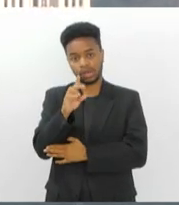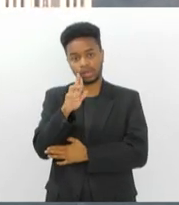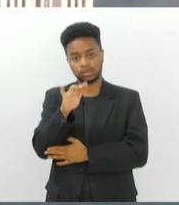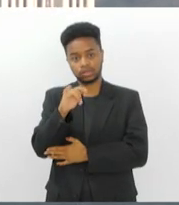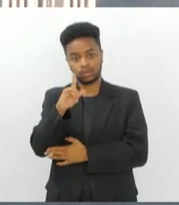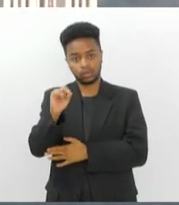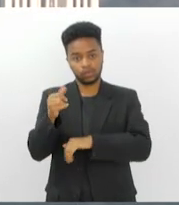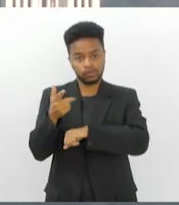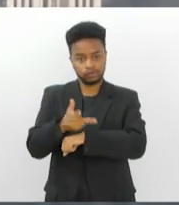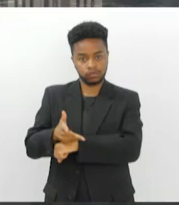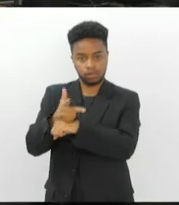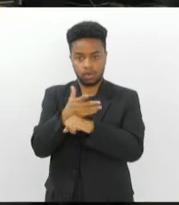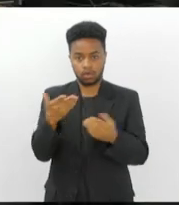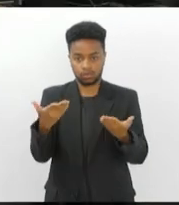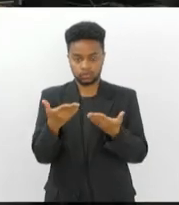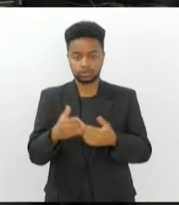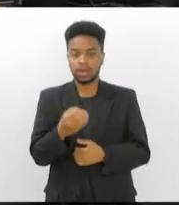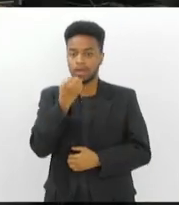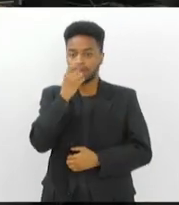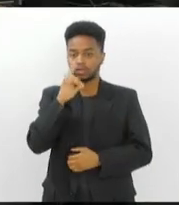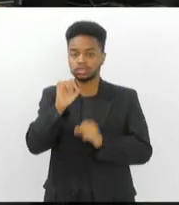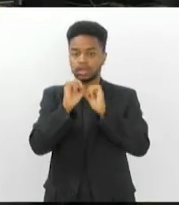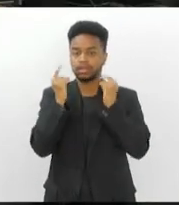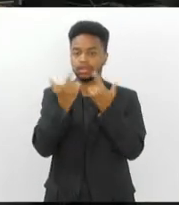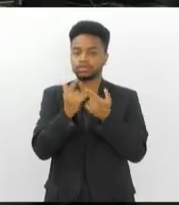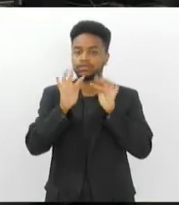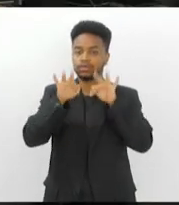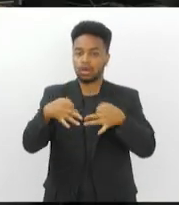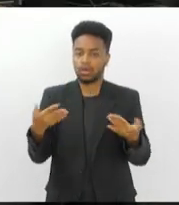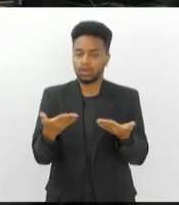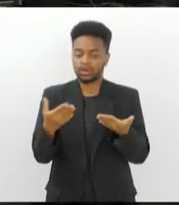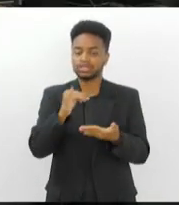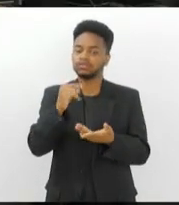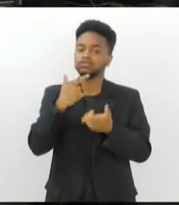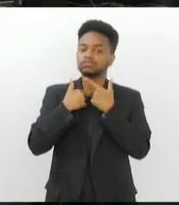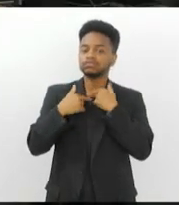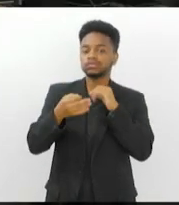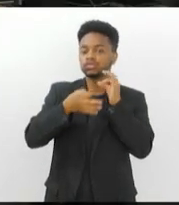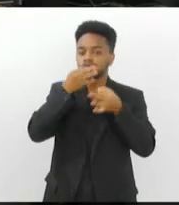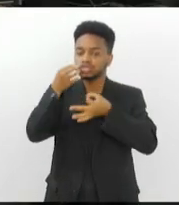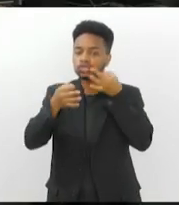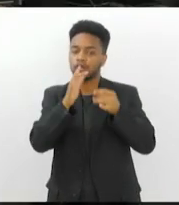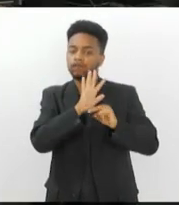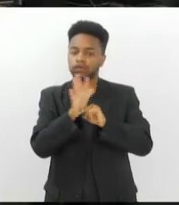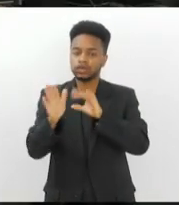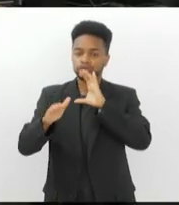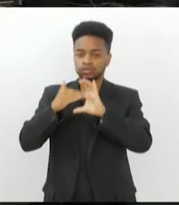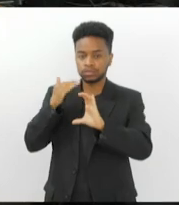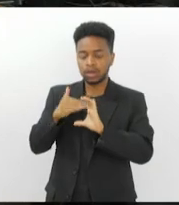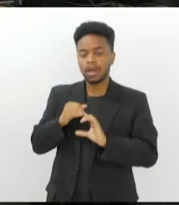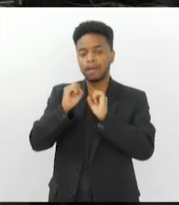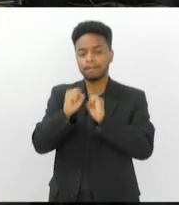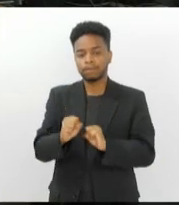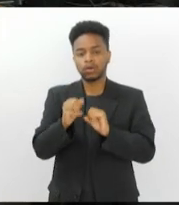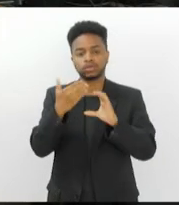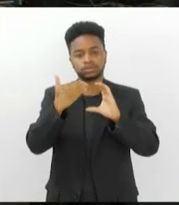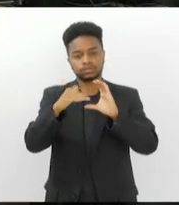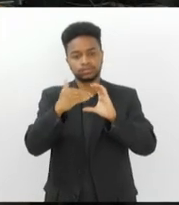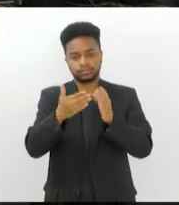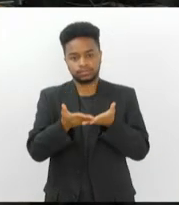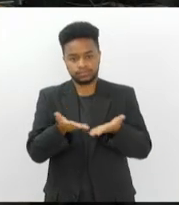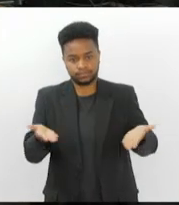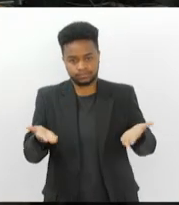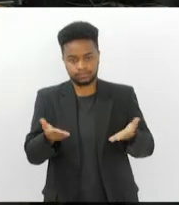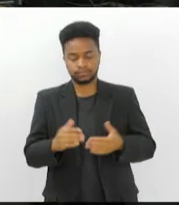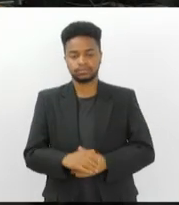imagens ao vivo de hoje. O Bom Dia Alerj termina aqui. Se você quiser enviar sugestões ou vídeos aí da sua cidade, é só acessar nosso e-mail, tvalerja,